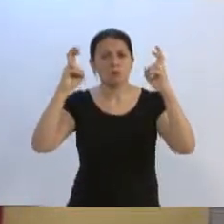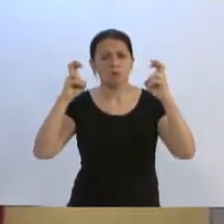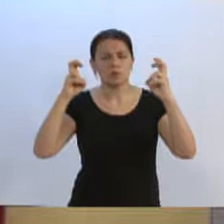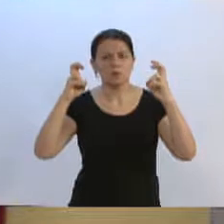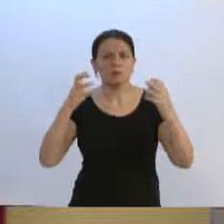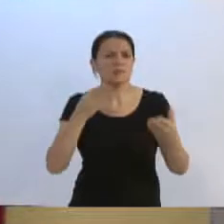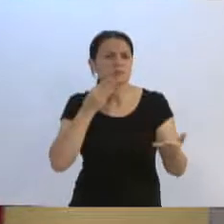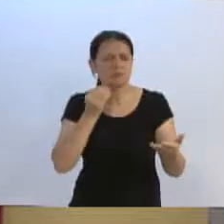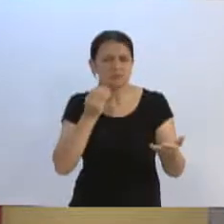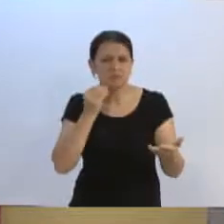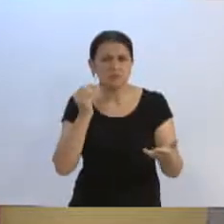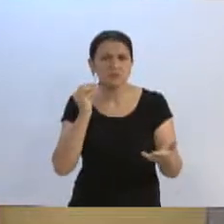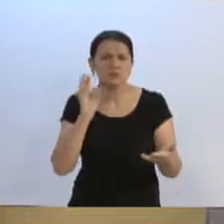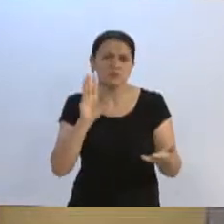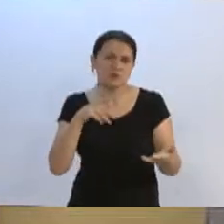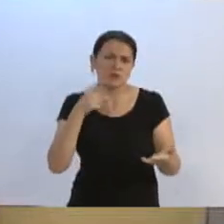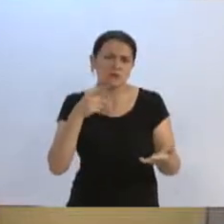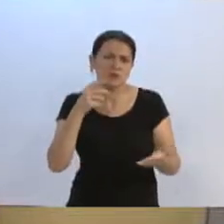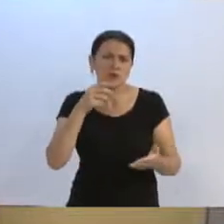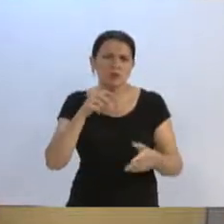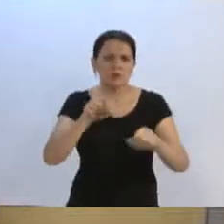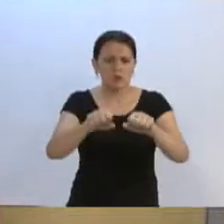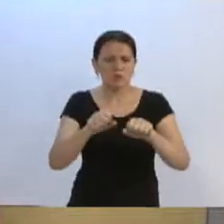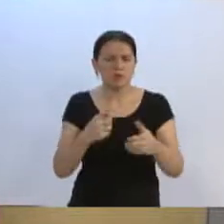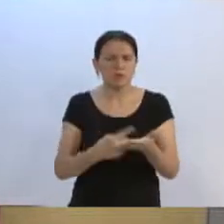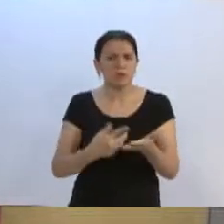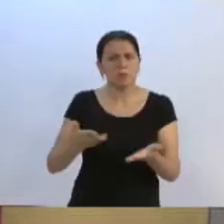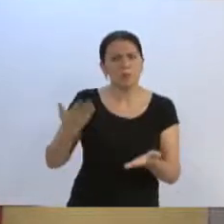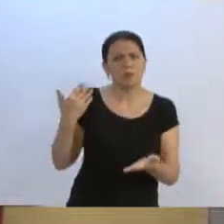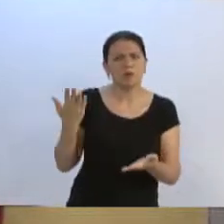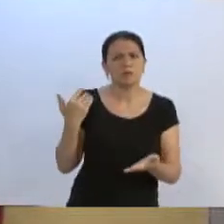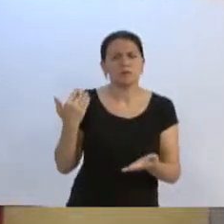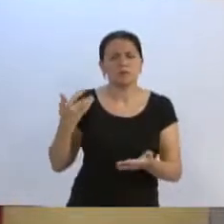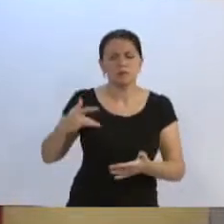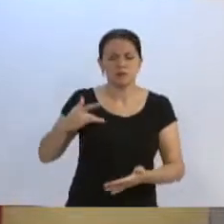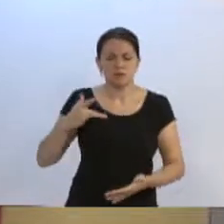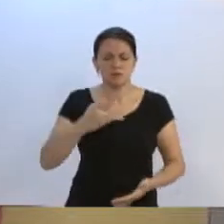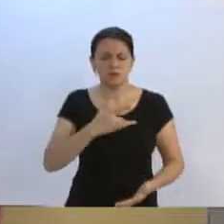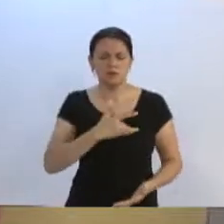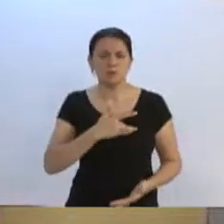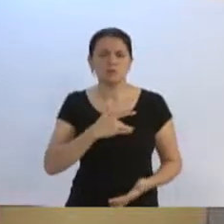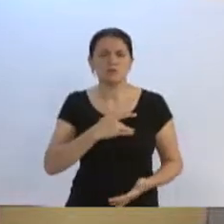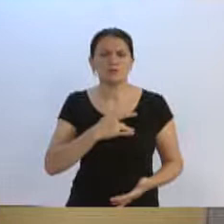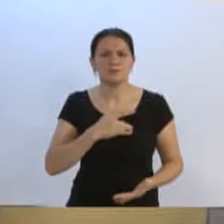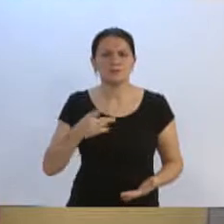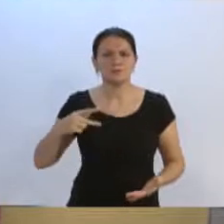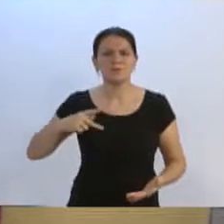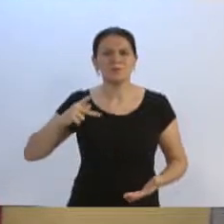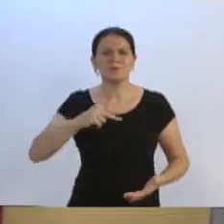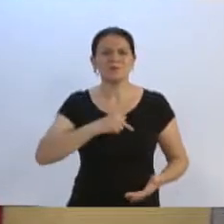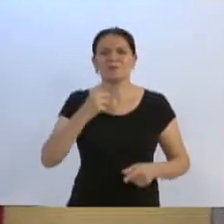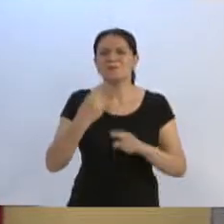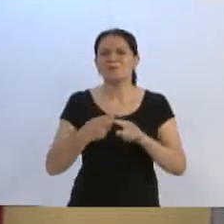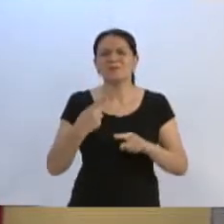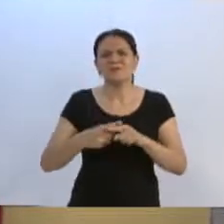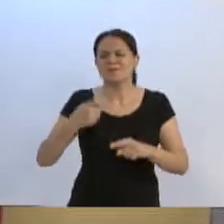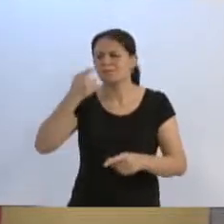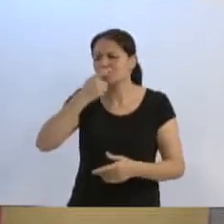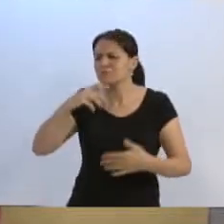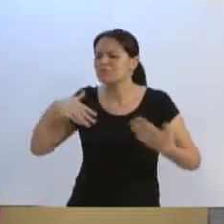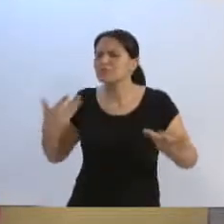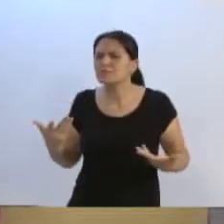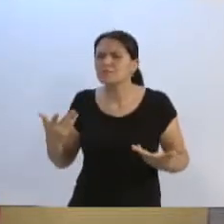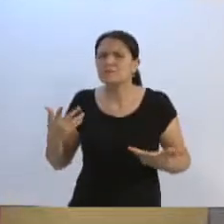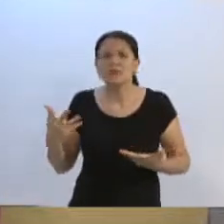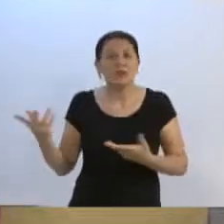Excelência, inclusive, falou na sessão passada, que é o tema saúde pública. Por que, vereador Becker? Porque eu tenho recebido